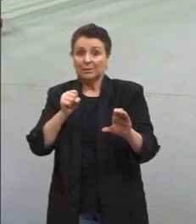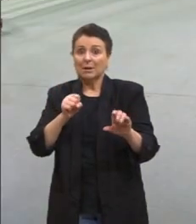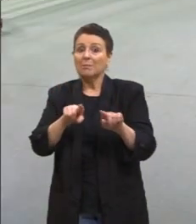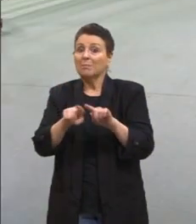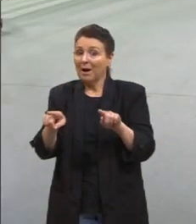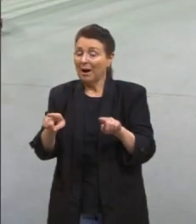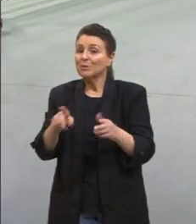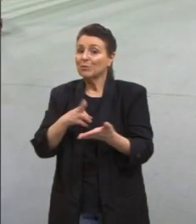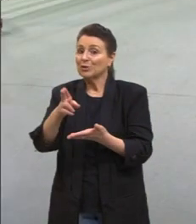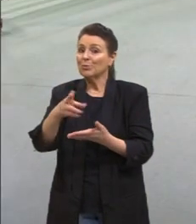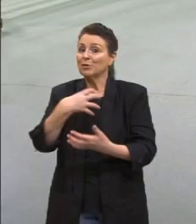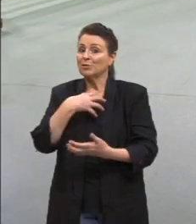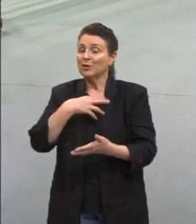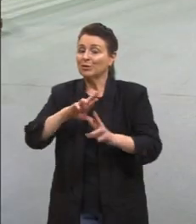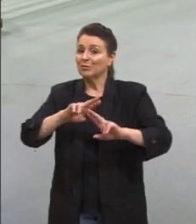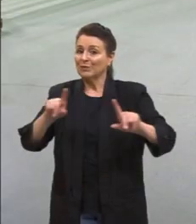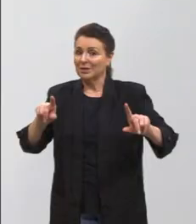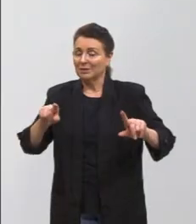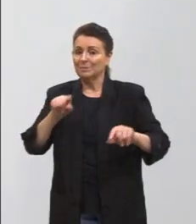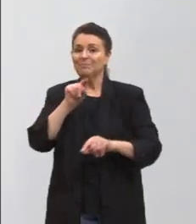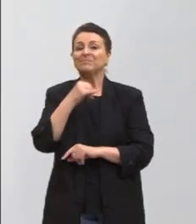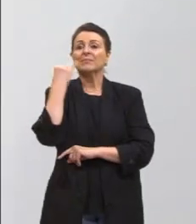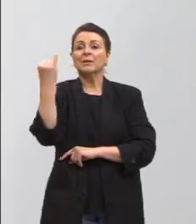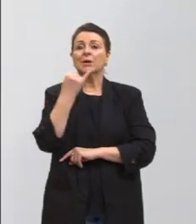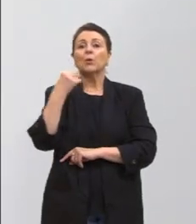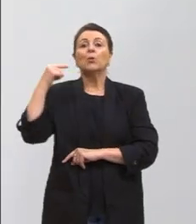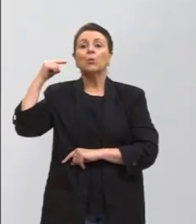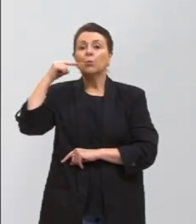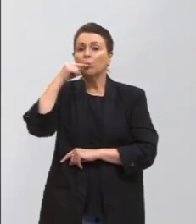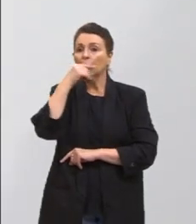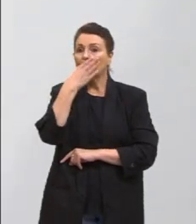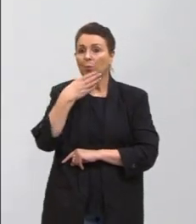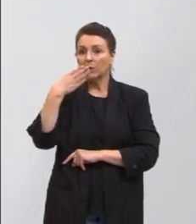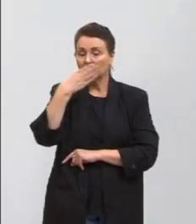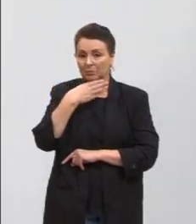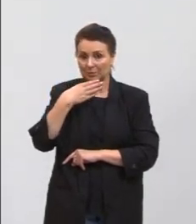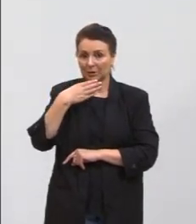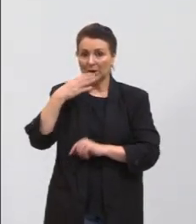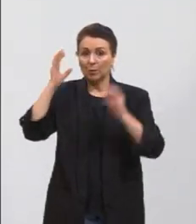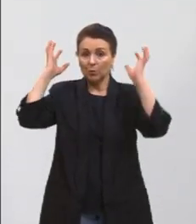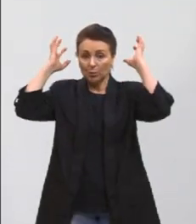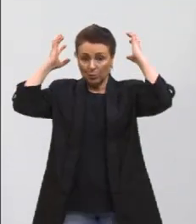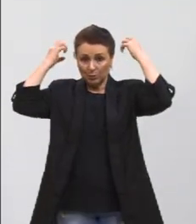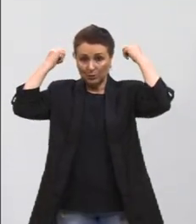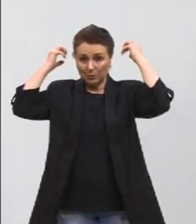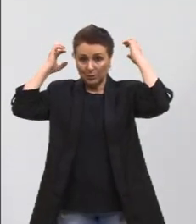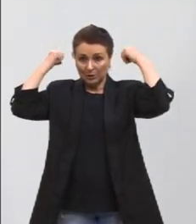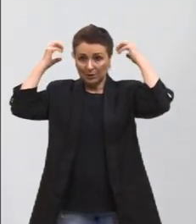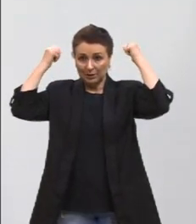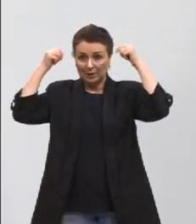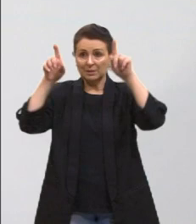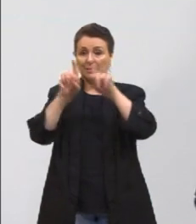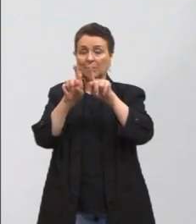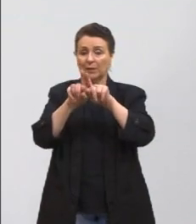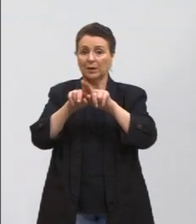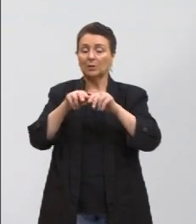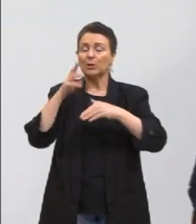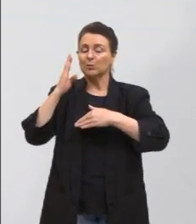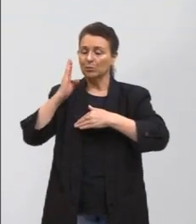bem importante, Lucas. Isso aconteceu com o açúcar, os holandeses, e nós continuamos nesse processo como